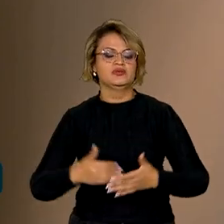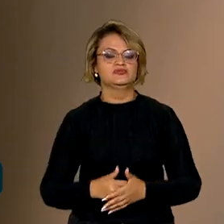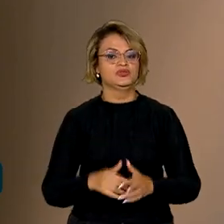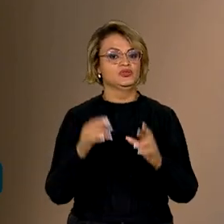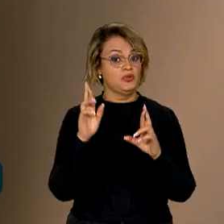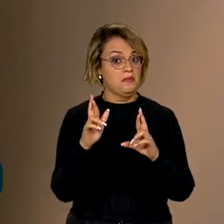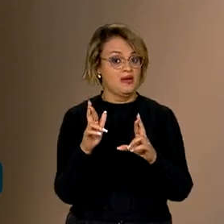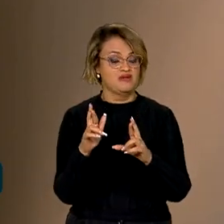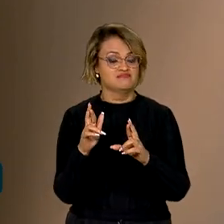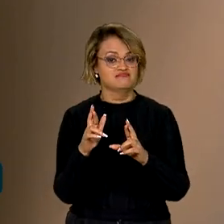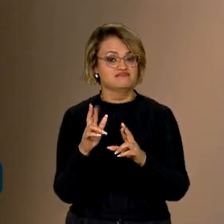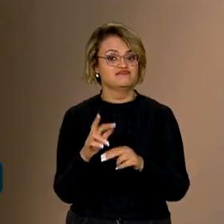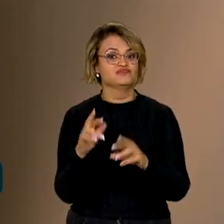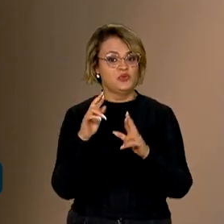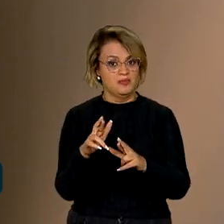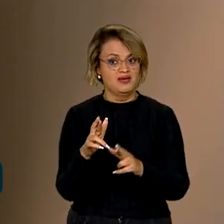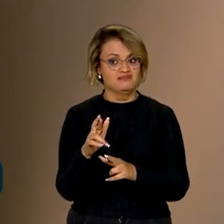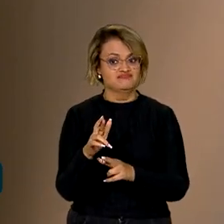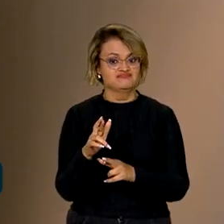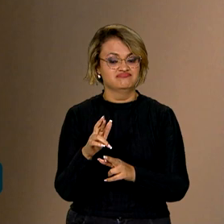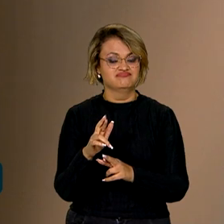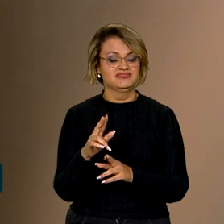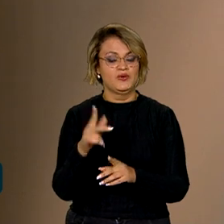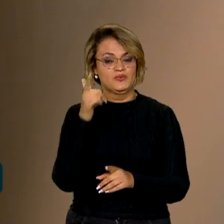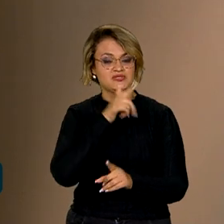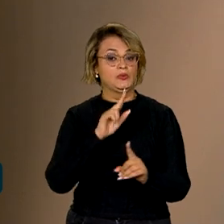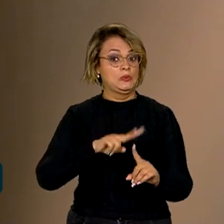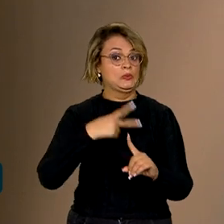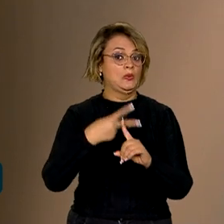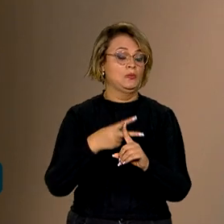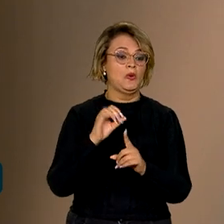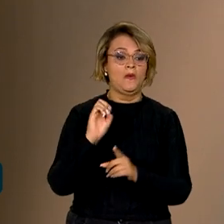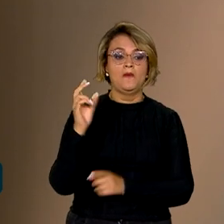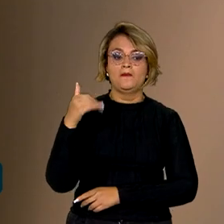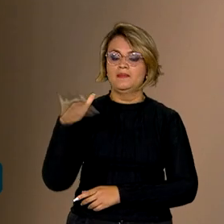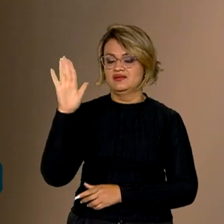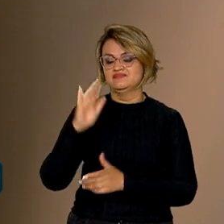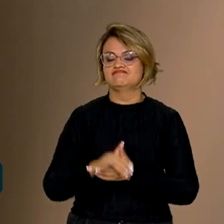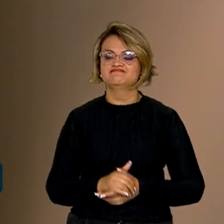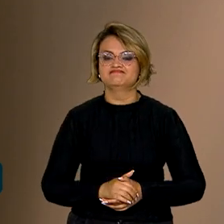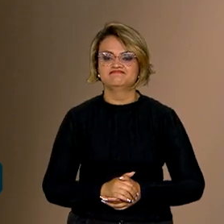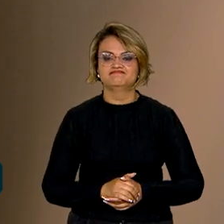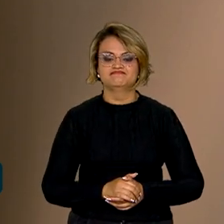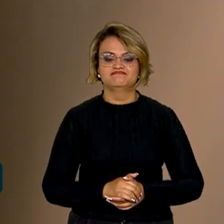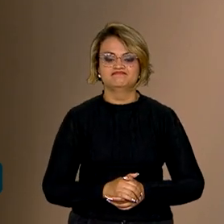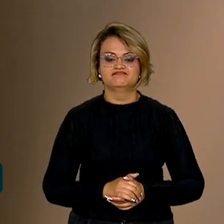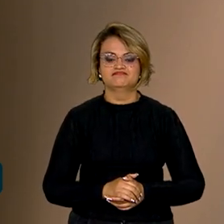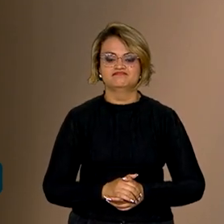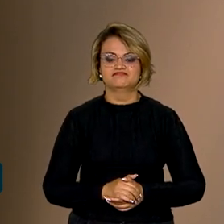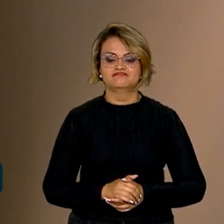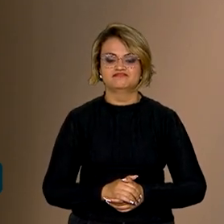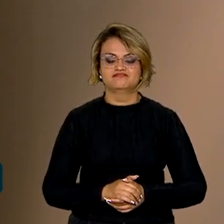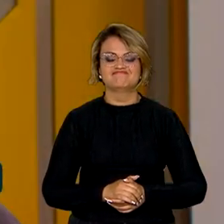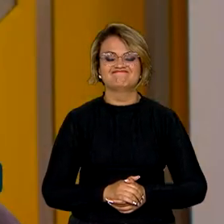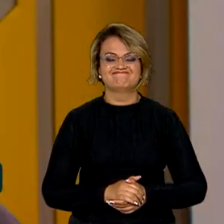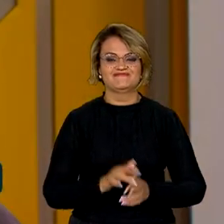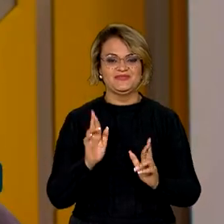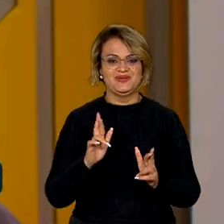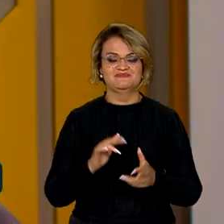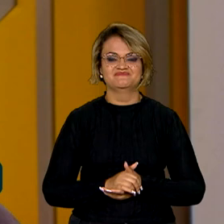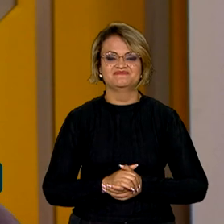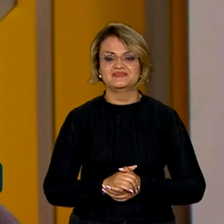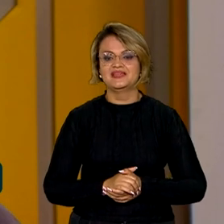esperamos aí mais do que o dobro do que nós já vamos investir como banco. Tomara.